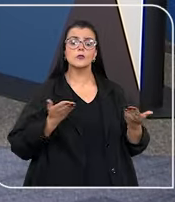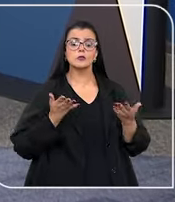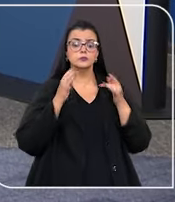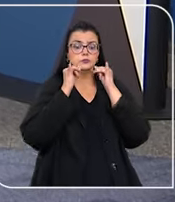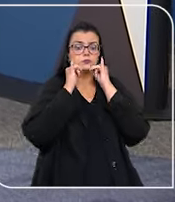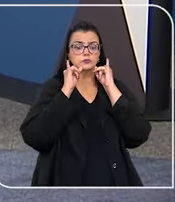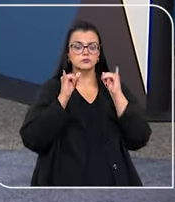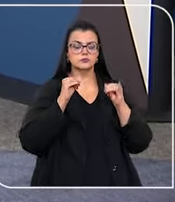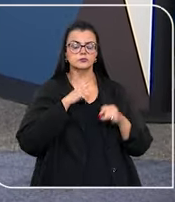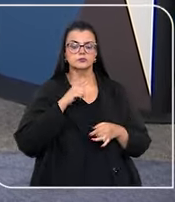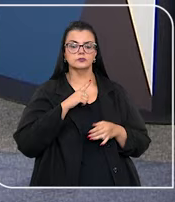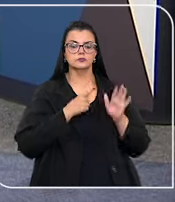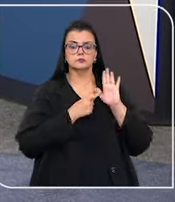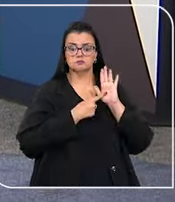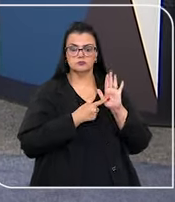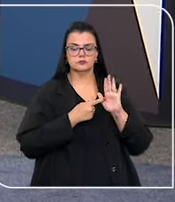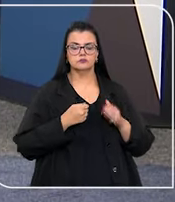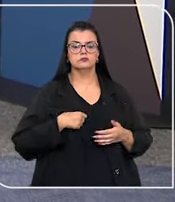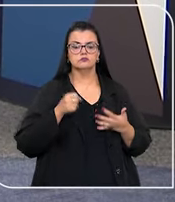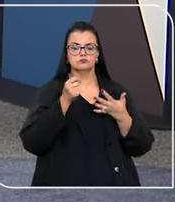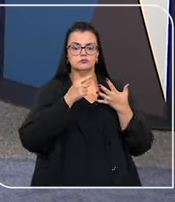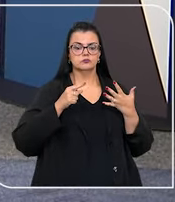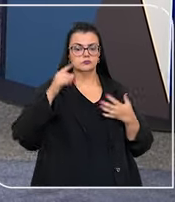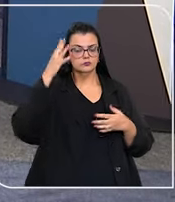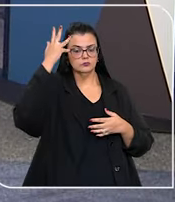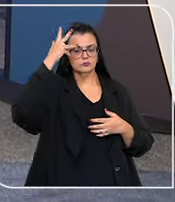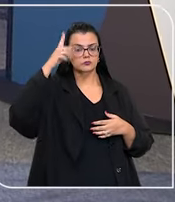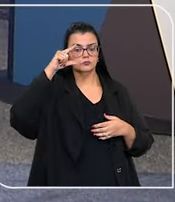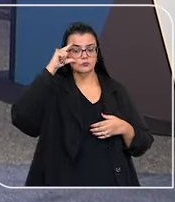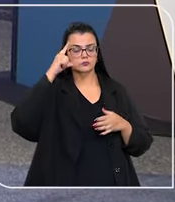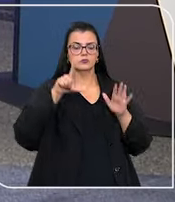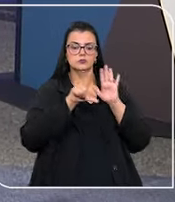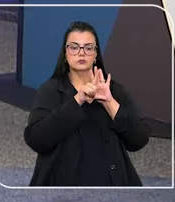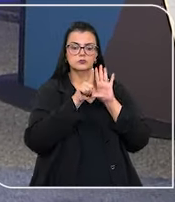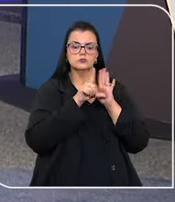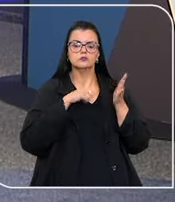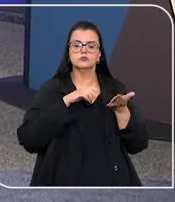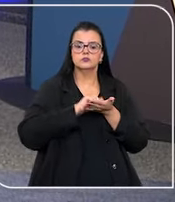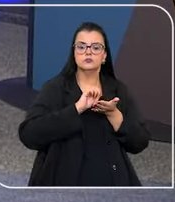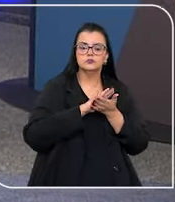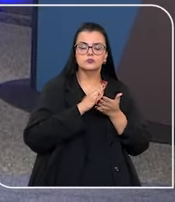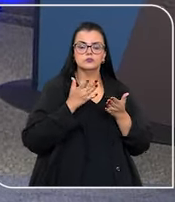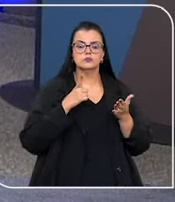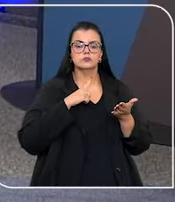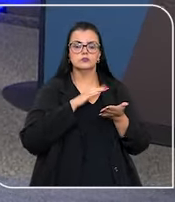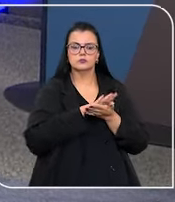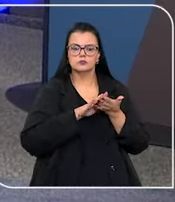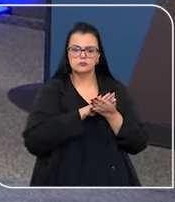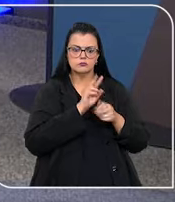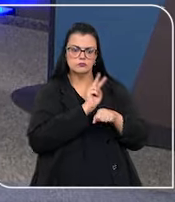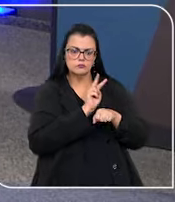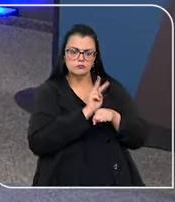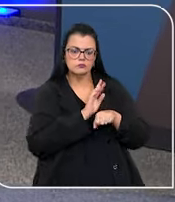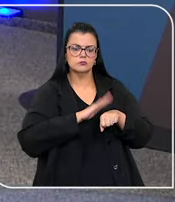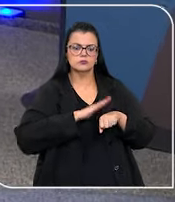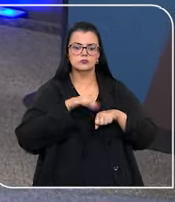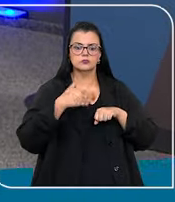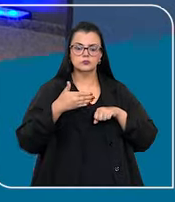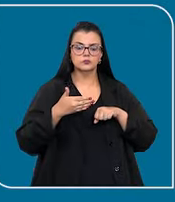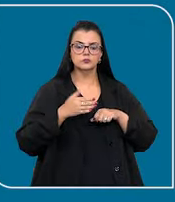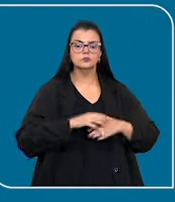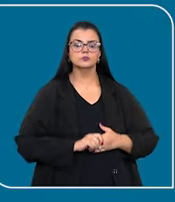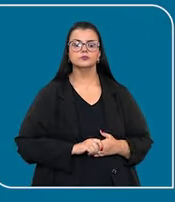Nesta edição você vai ver, medidas protetivas da Lei Maria da Penha devem ser aplicadas sem prazo fixo de